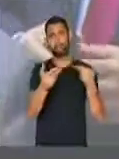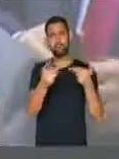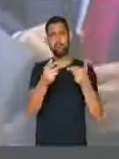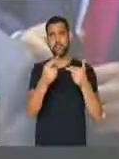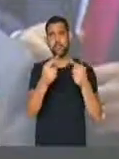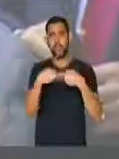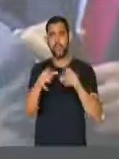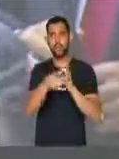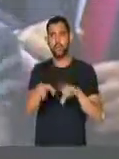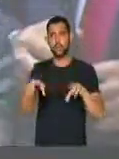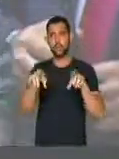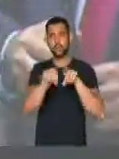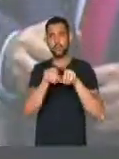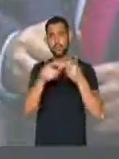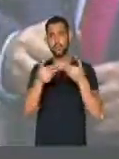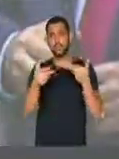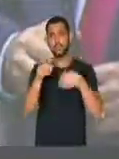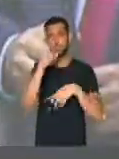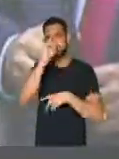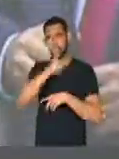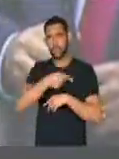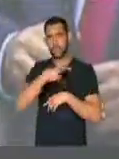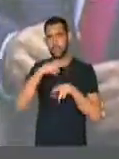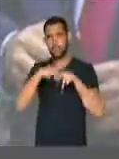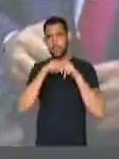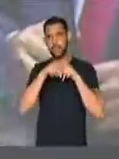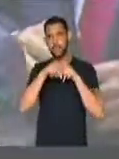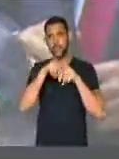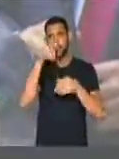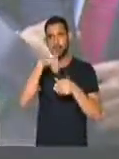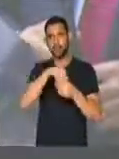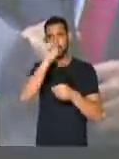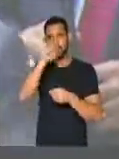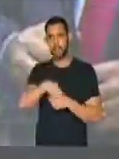medida antidemocrática e autoritária. Por isso, votamos sim.